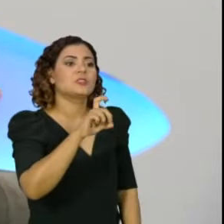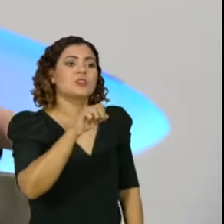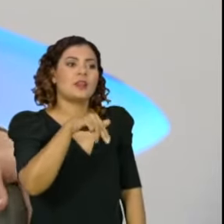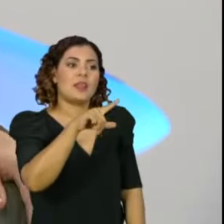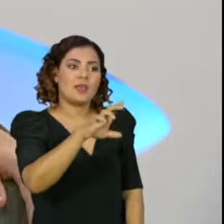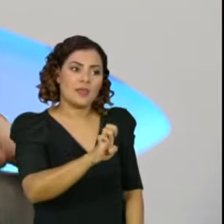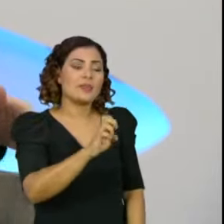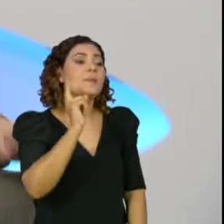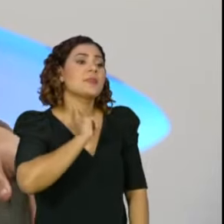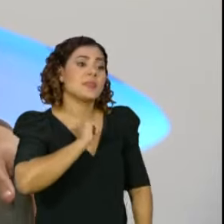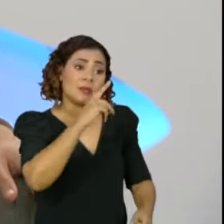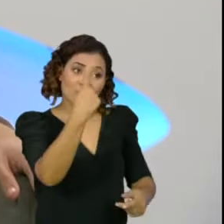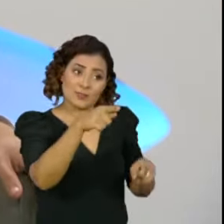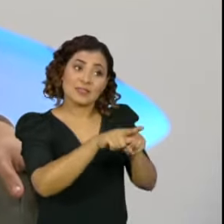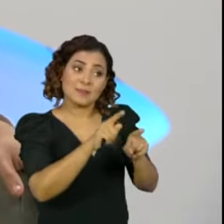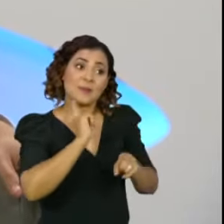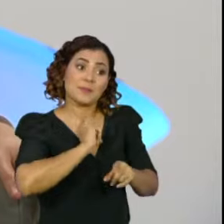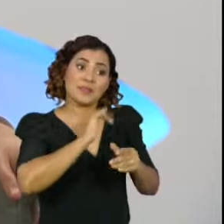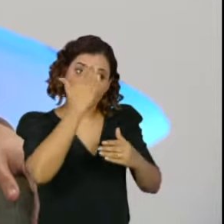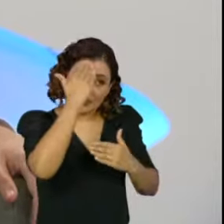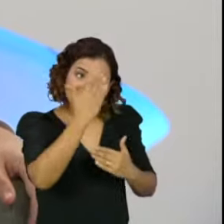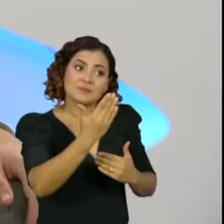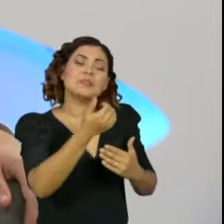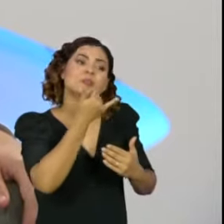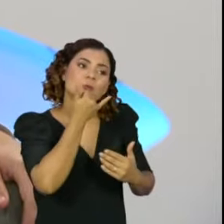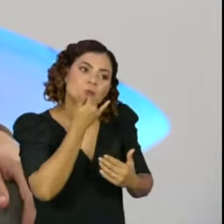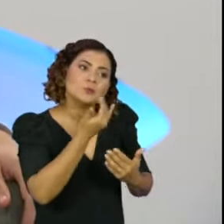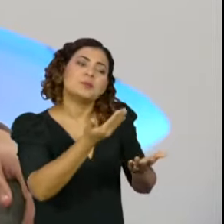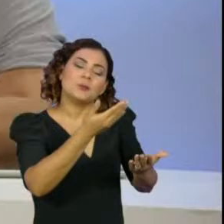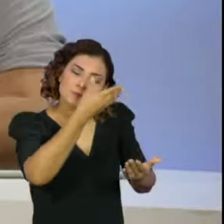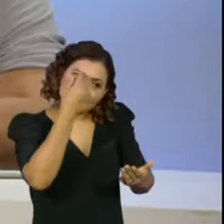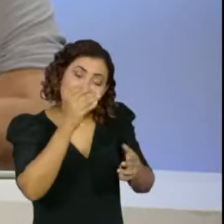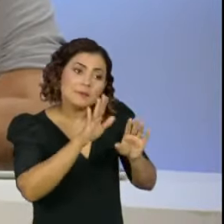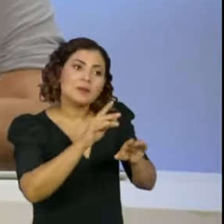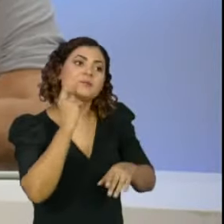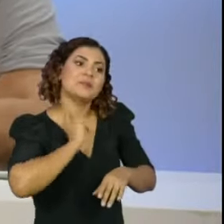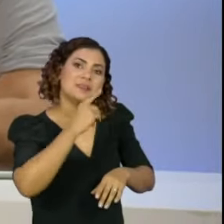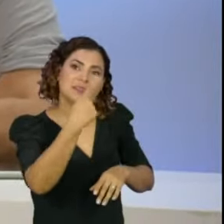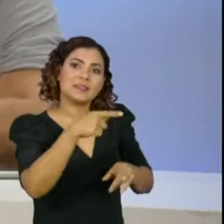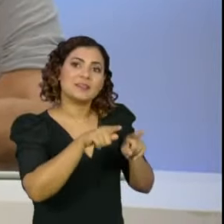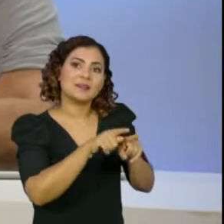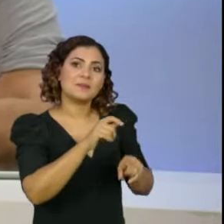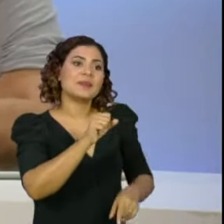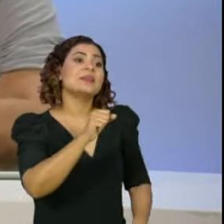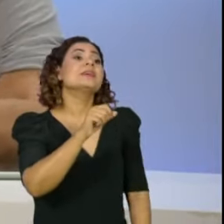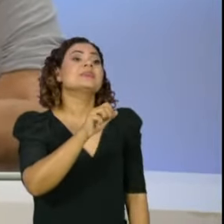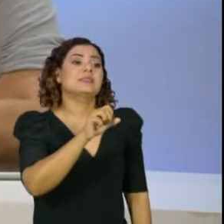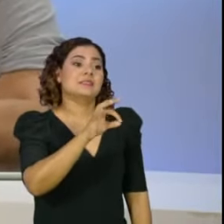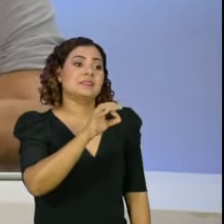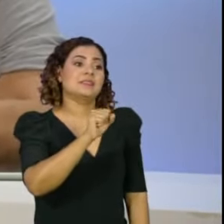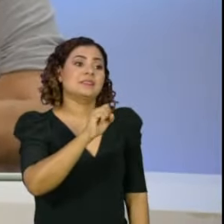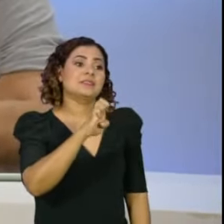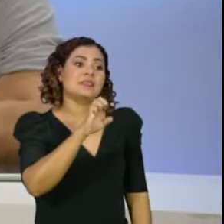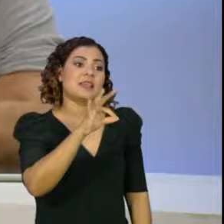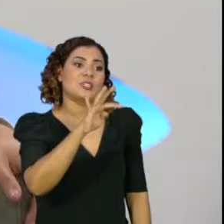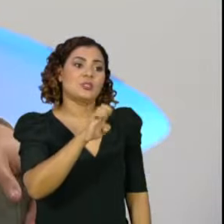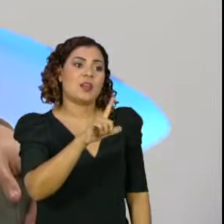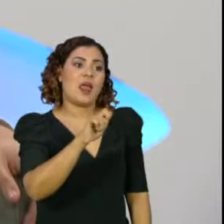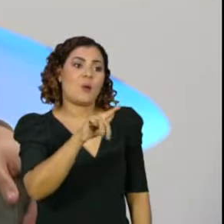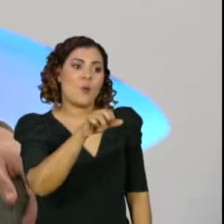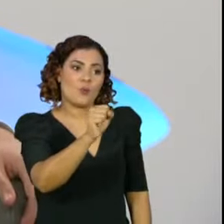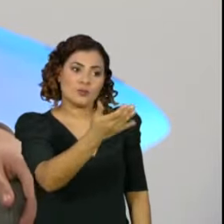como mineira. Você também é mineira e eu acabei não fazendo. Então, também meus cumprimentos, mineira de Sete Lagos, uma alegria de Minas Gerais protagonizando.